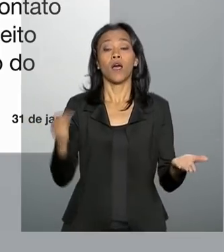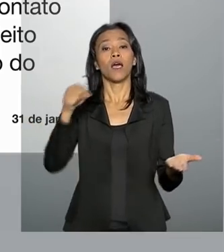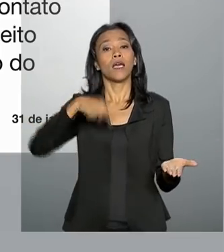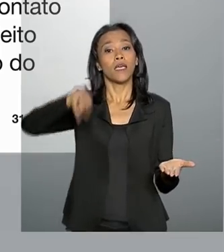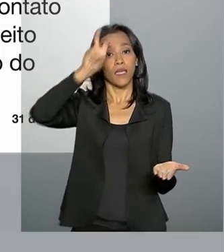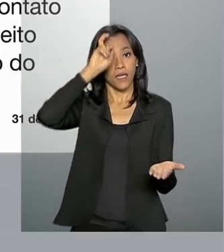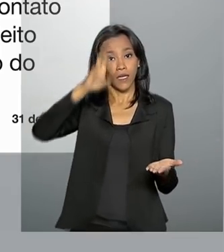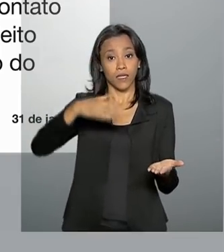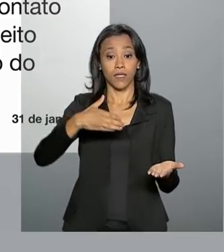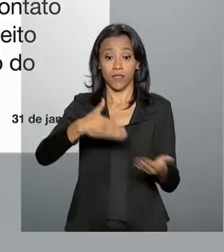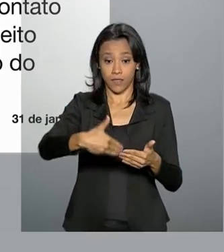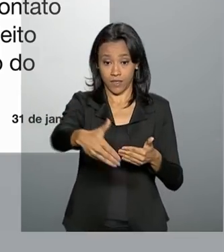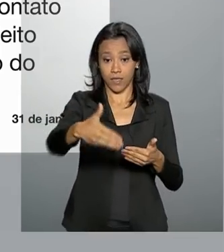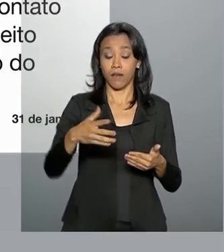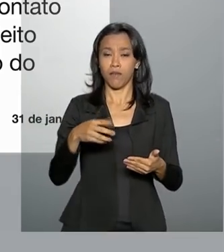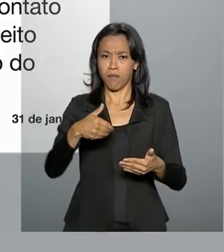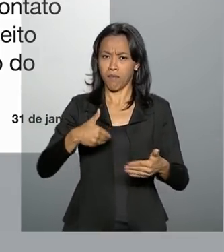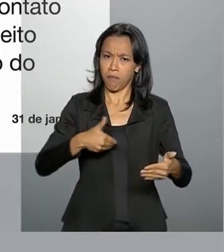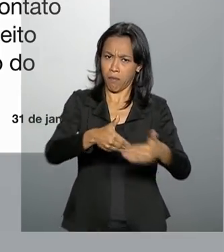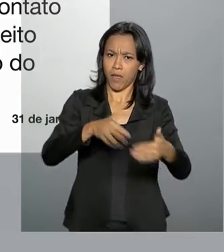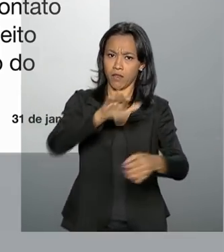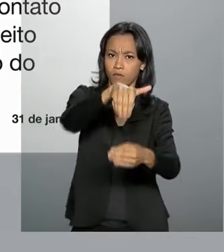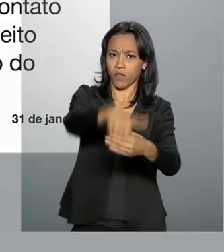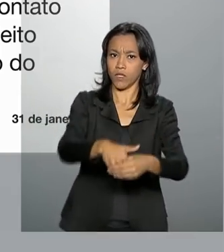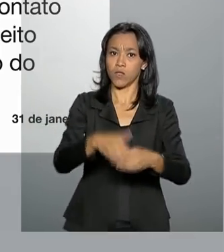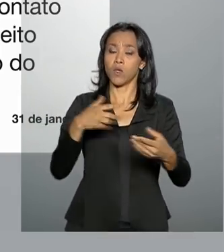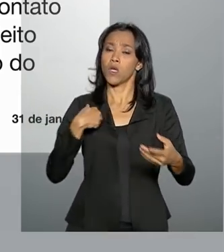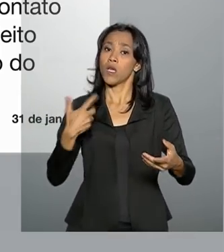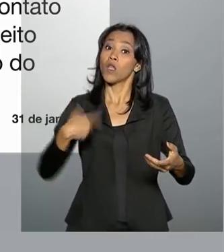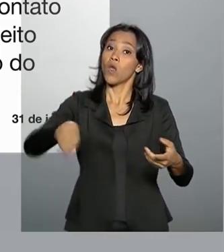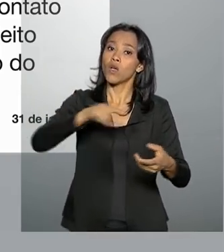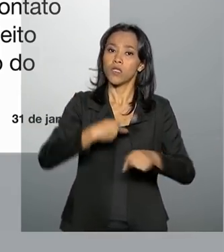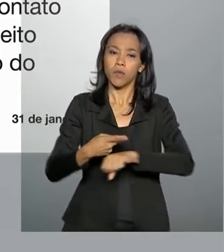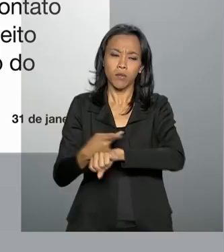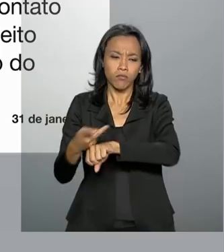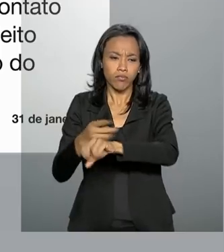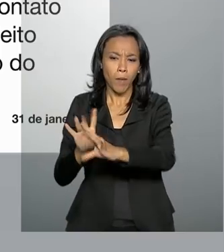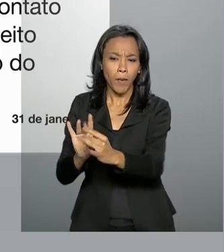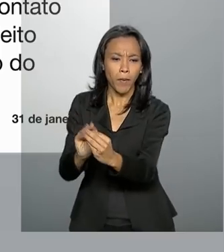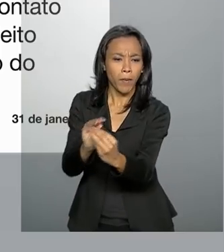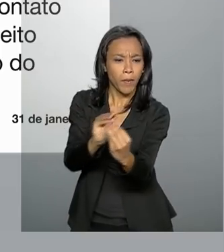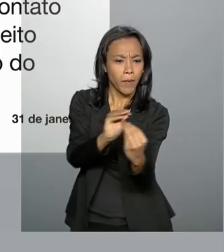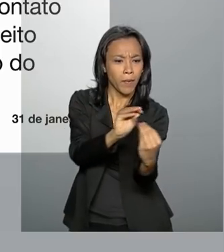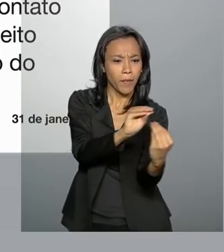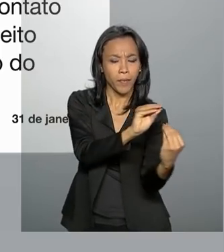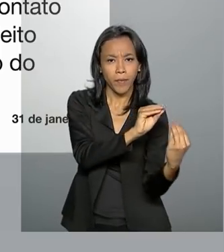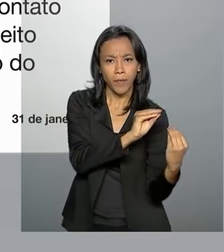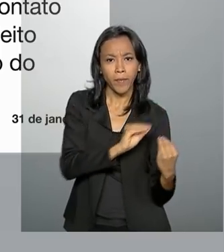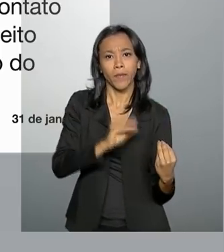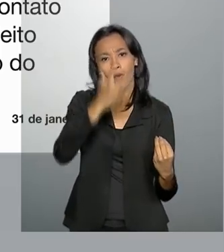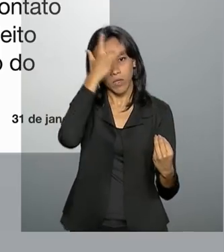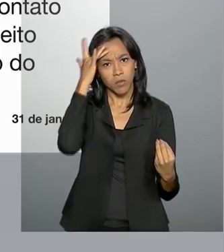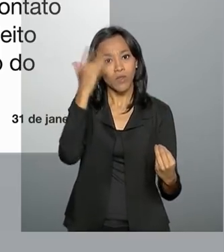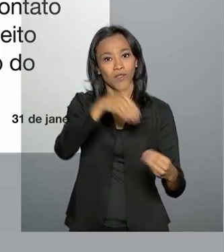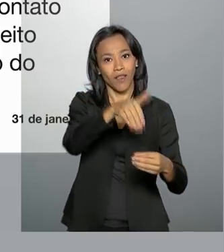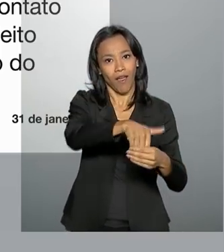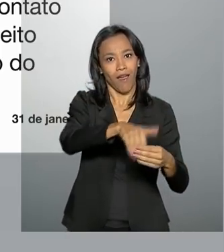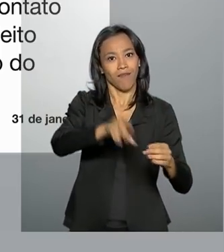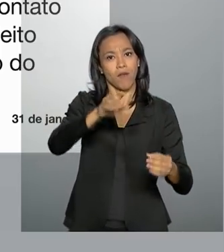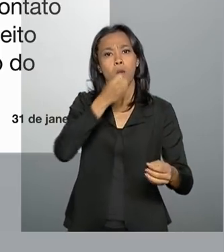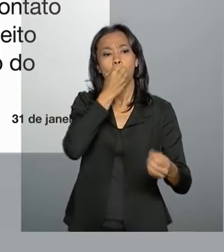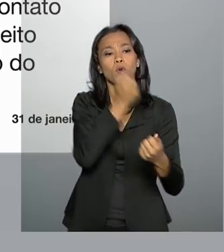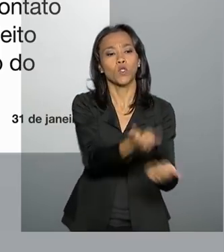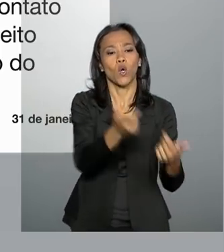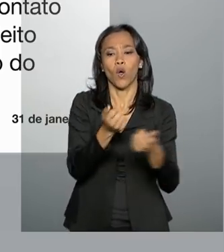véspera das eleições para a presidência do Senado Procuramos diplomaticamente fazer contato com os candidatos Desejando-lhes boa sorte